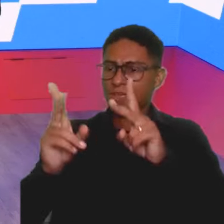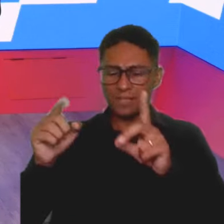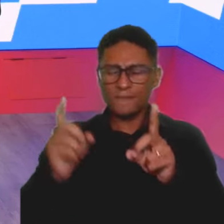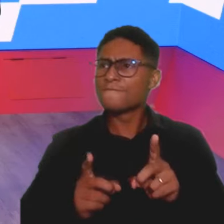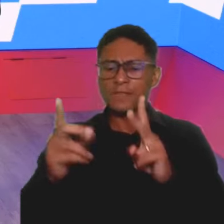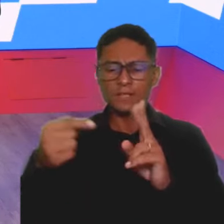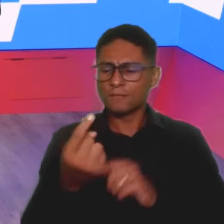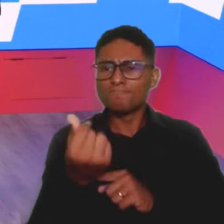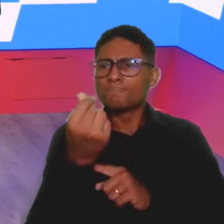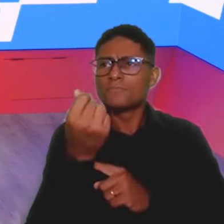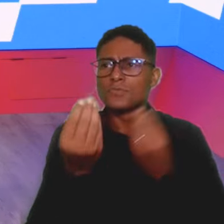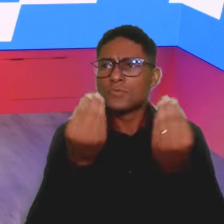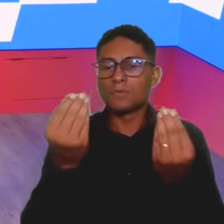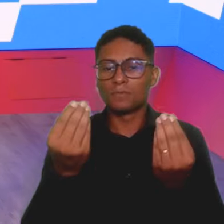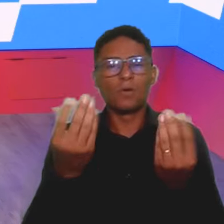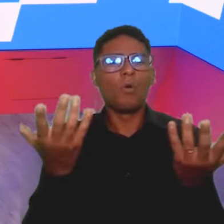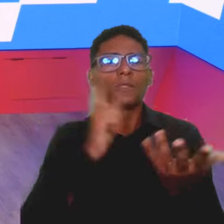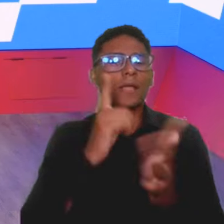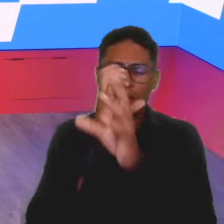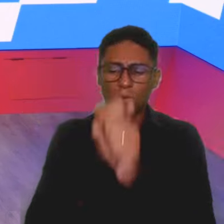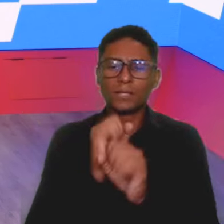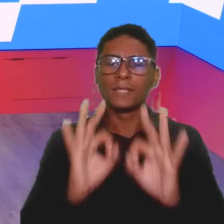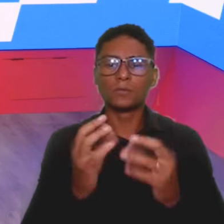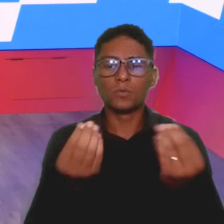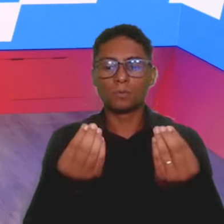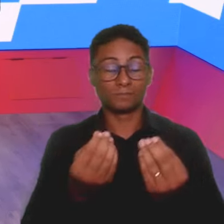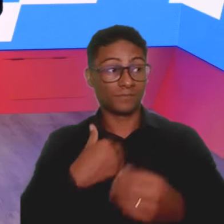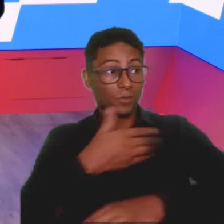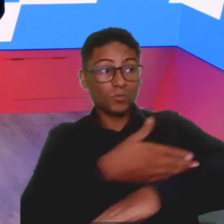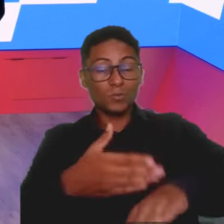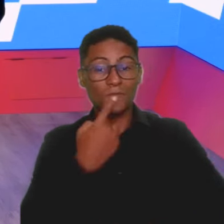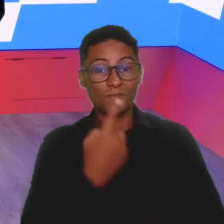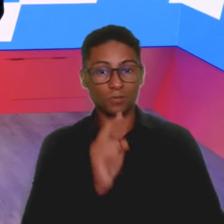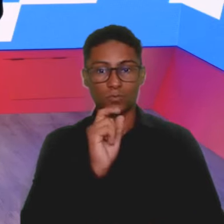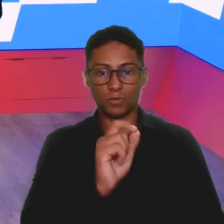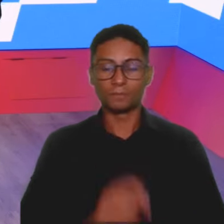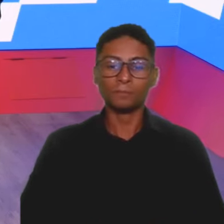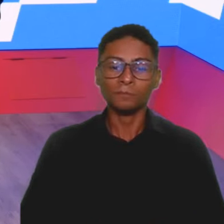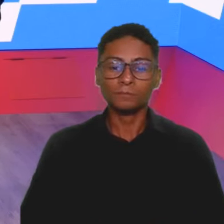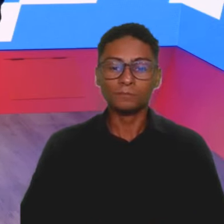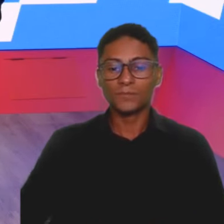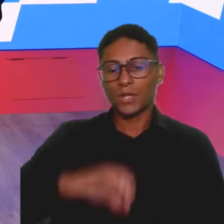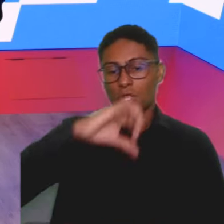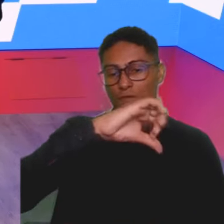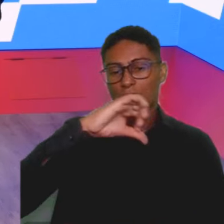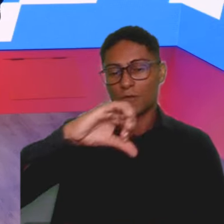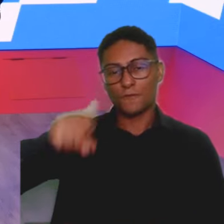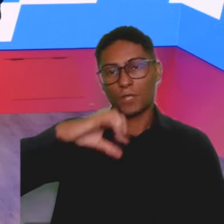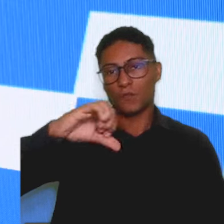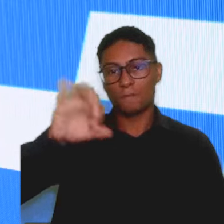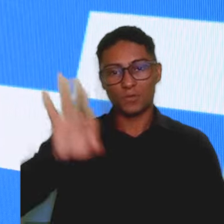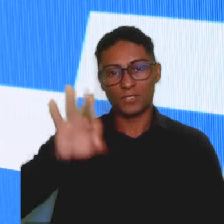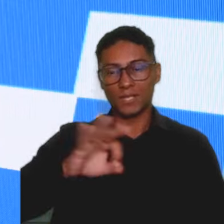se calcula corretamente? É, eu falo, parece até brincadeira, mas eu falo que 99,9% das